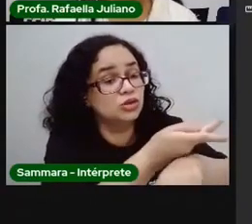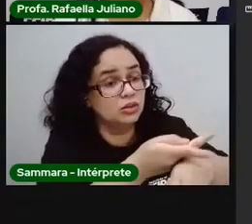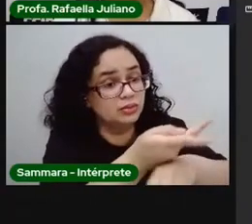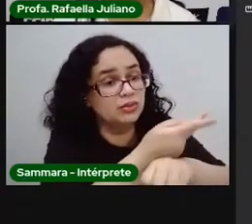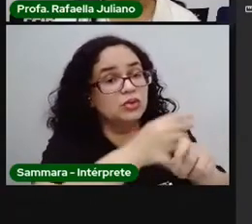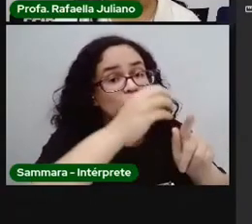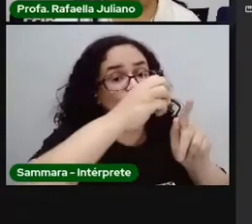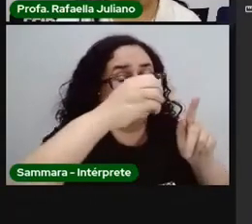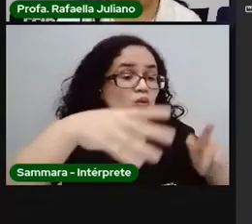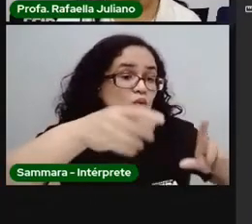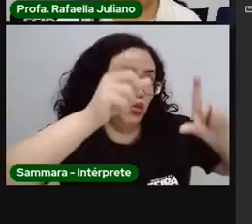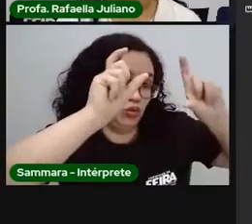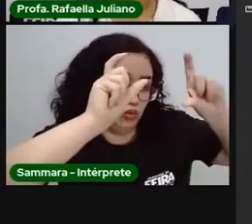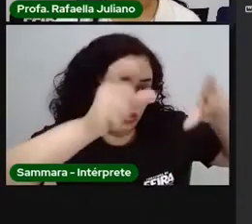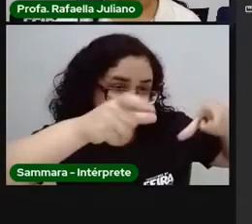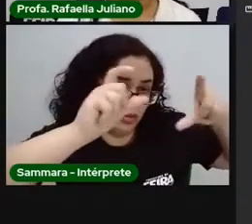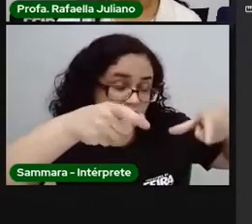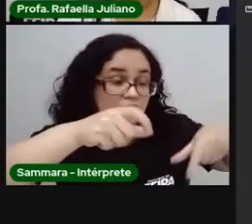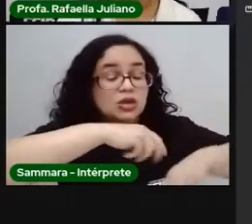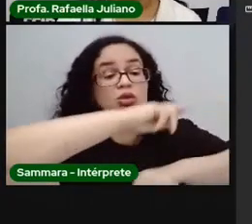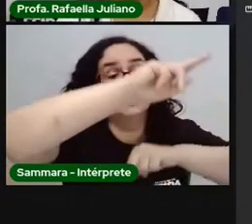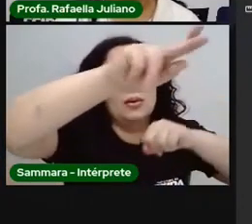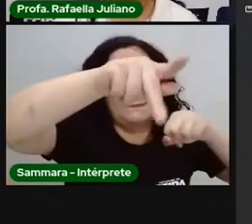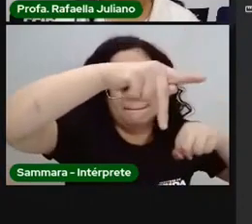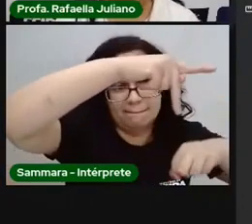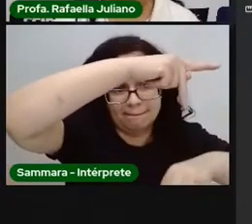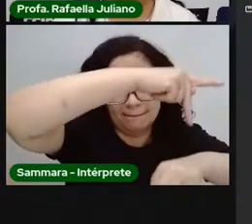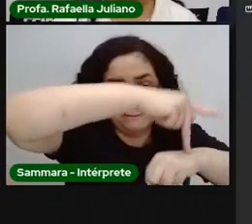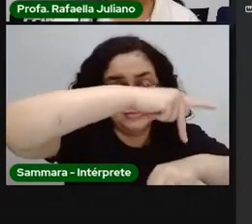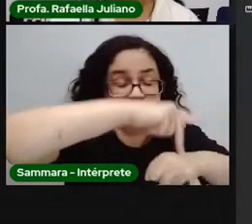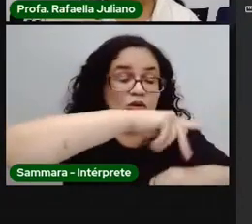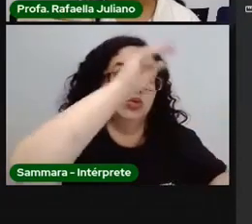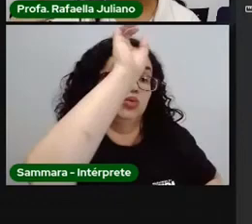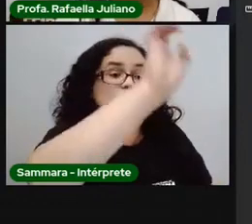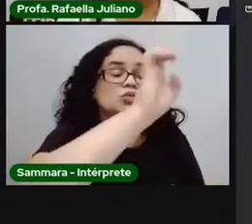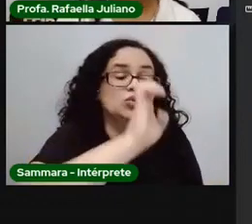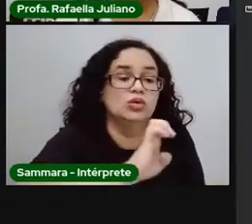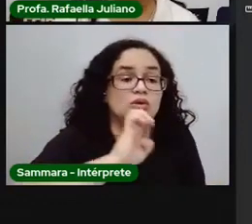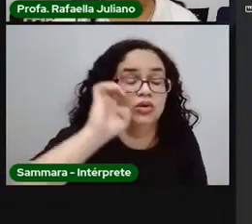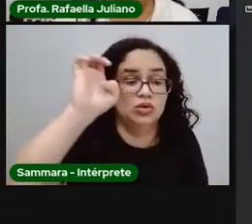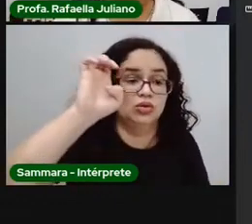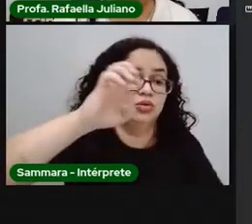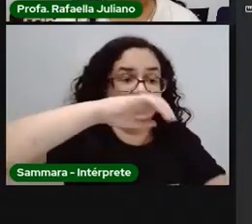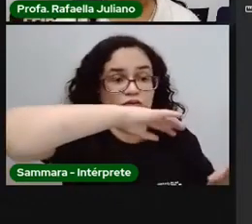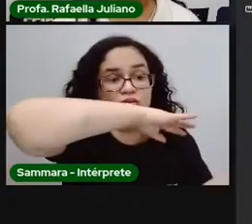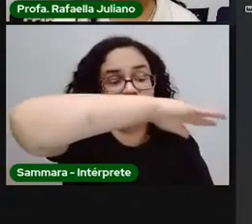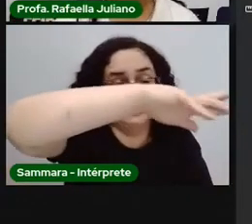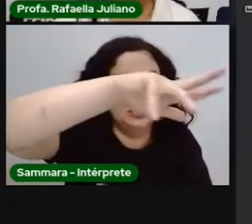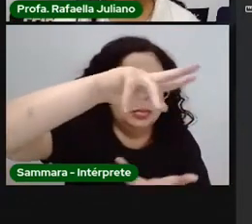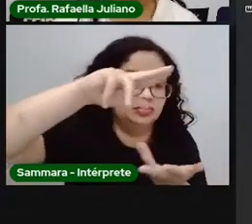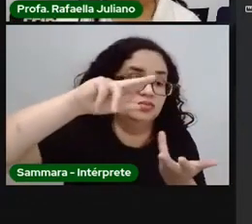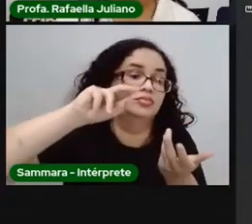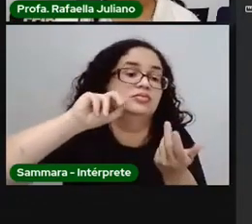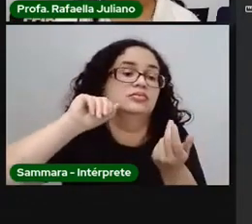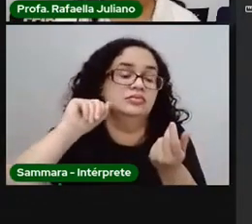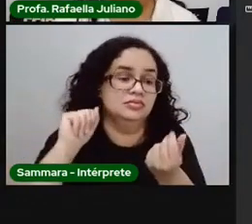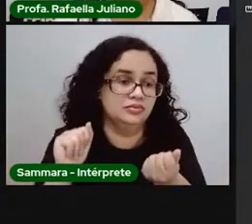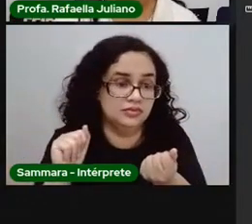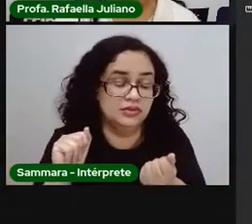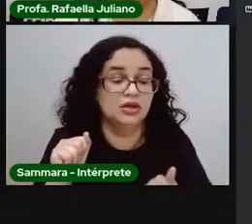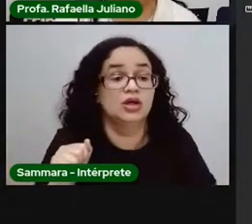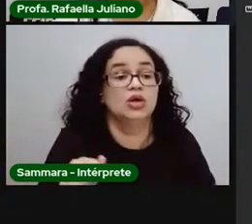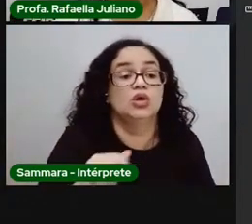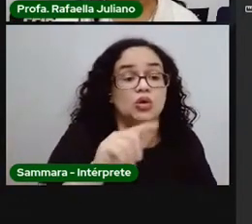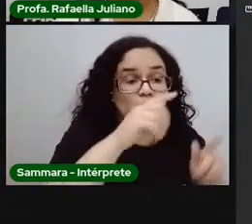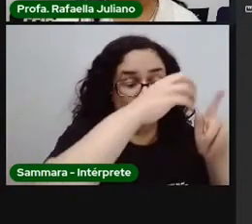locais do país, outros locais do estado, outros locais do mundo. Explorem muito esse recurso do Google